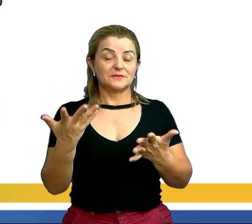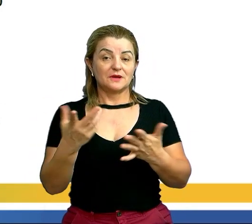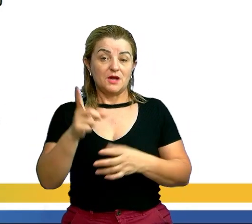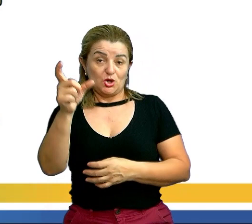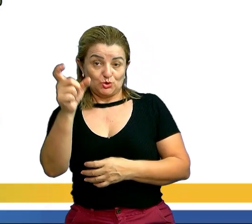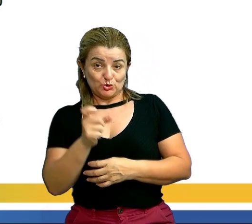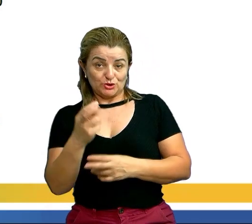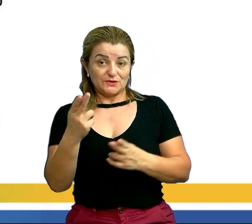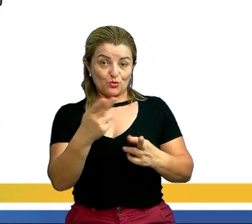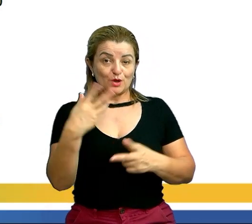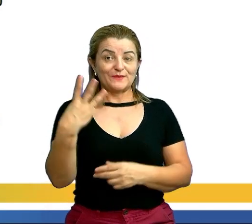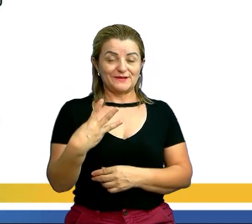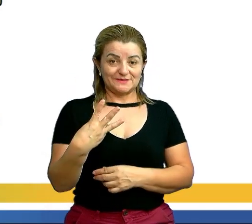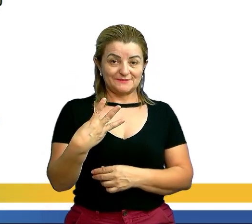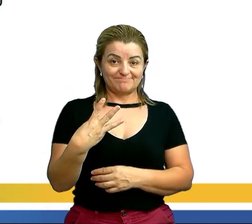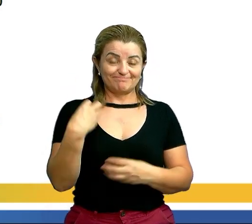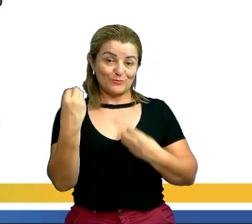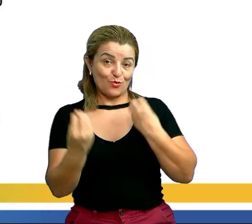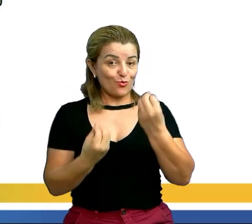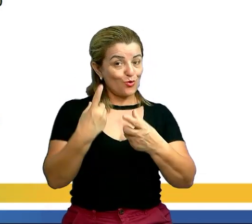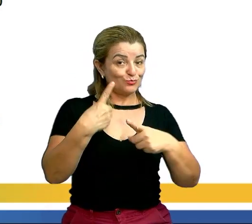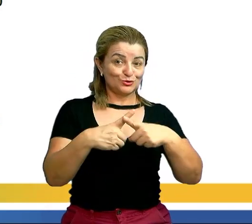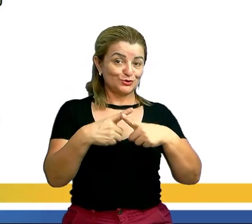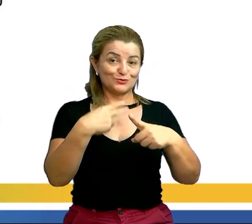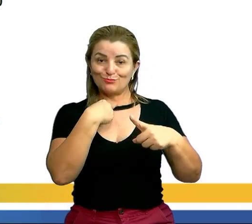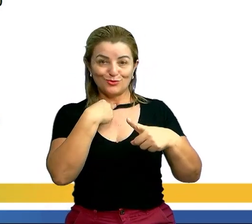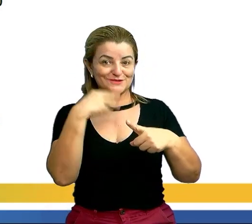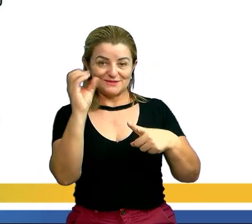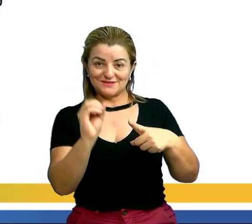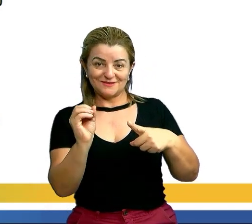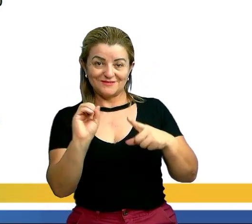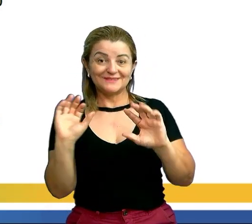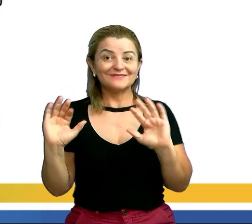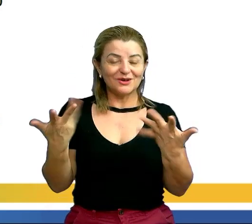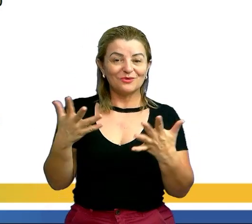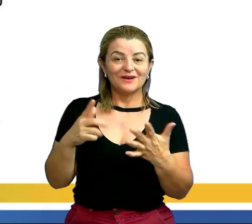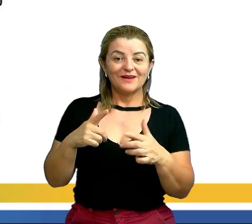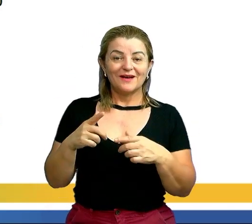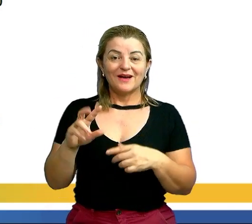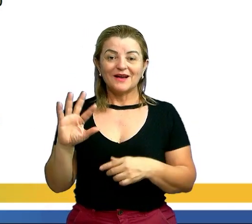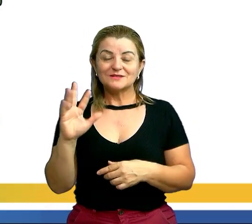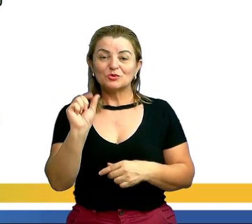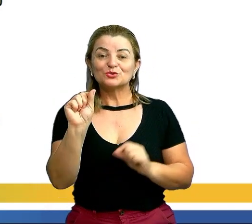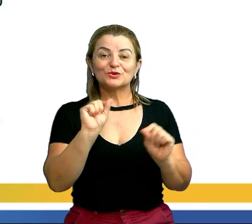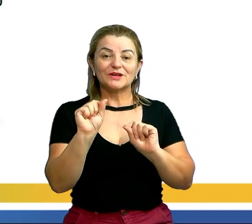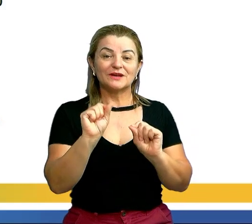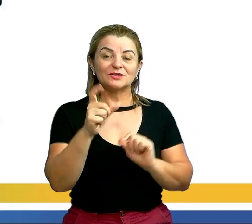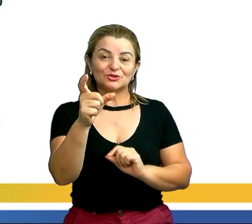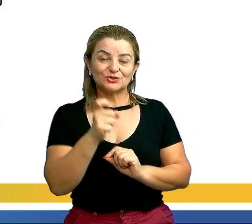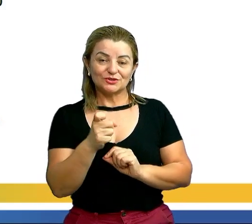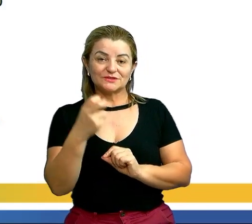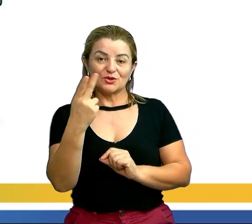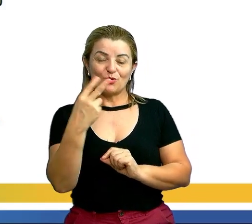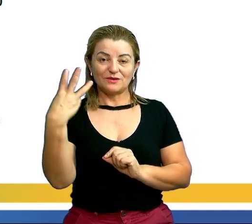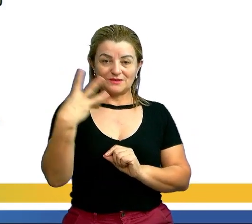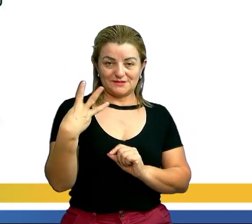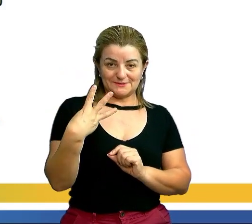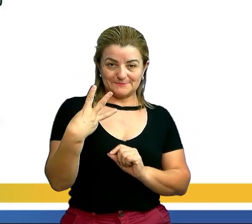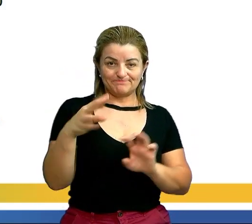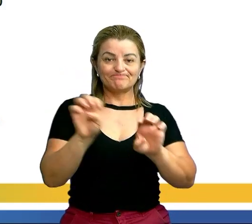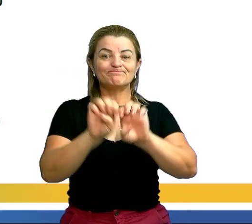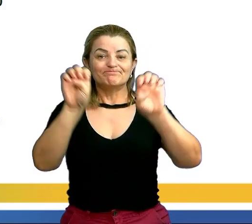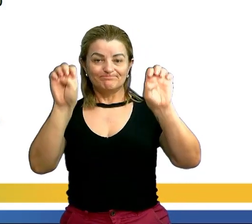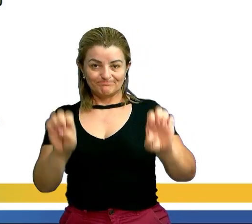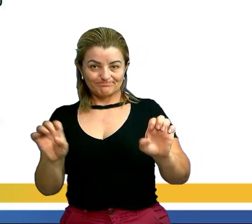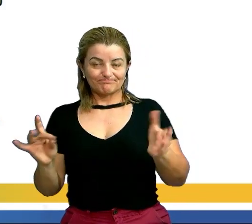X é igual a 3. Como o X não pode ser zero, logo a resposta é X igual a 3. Quando a equação